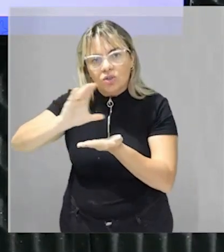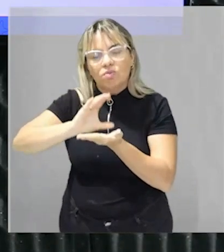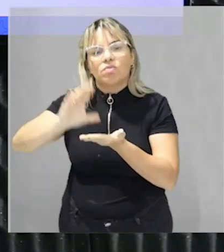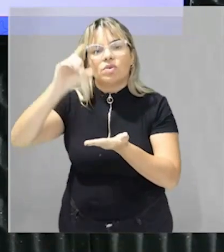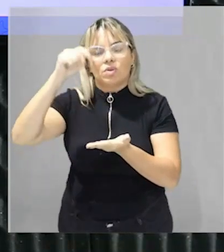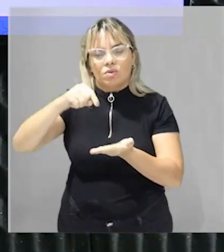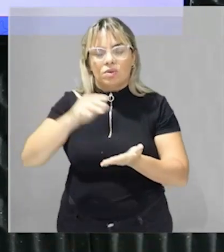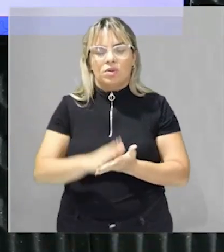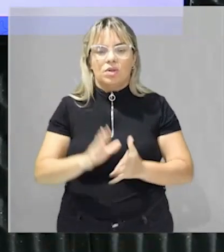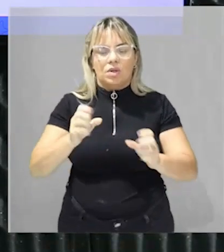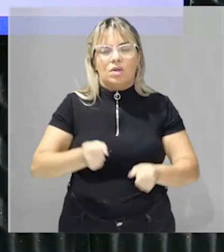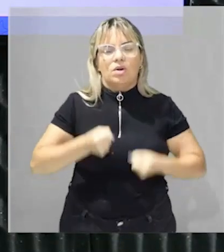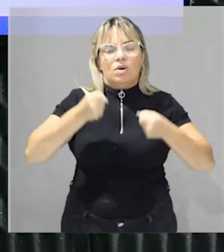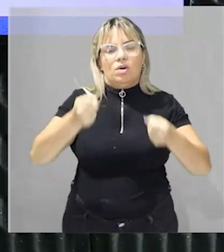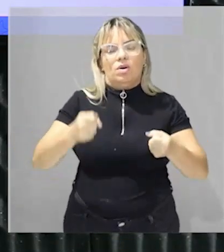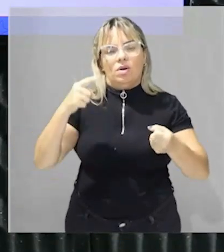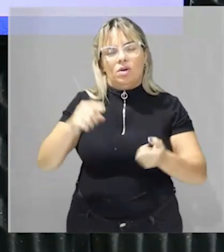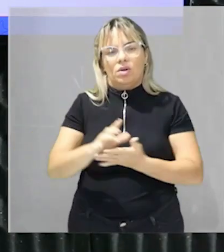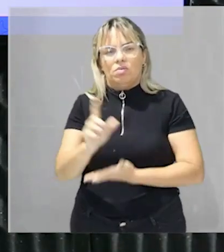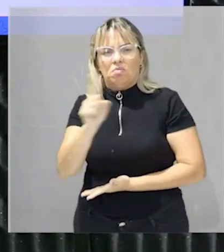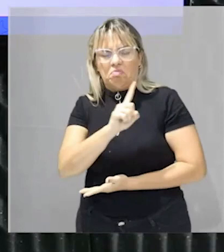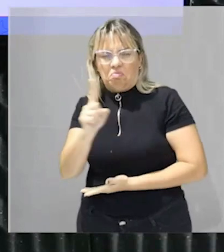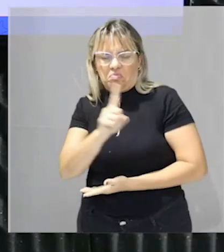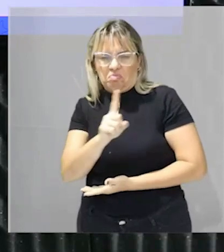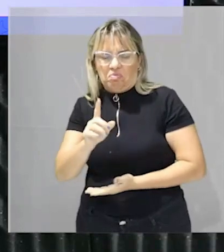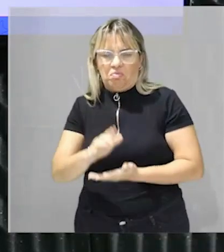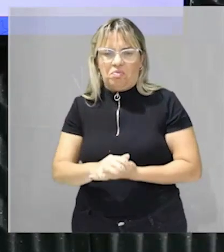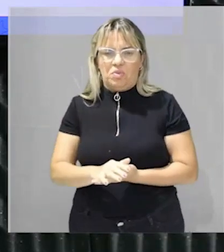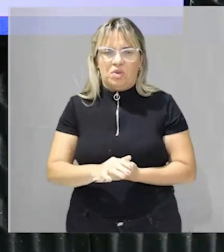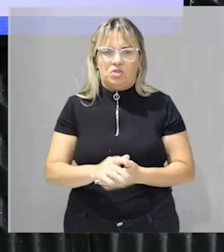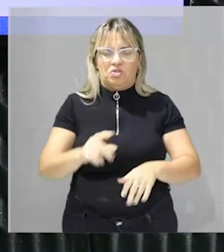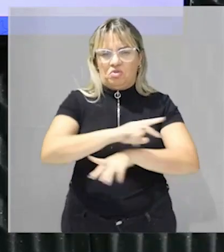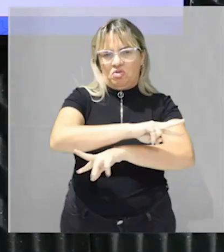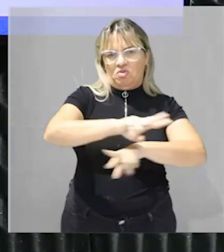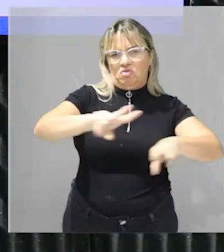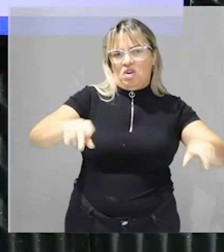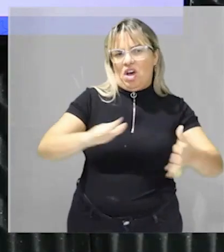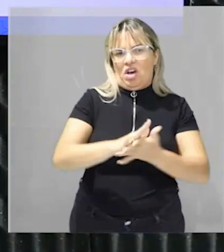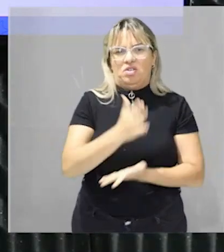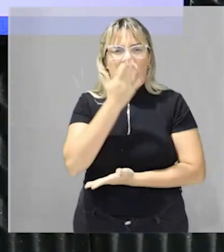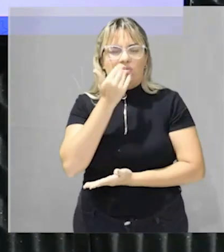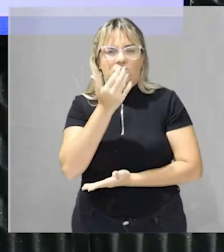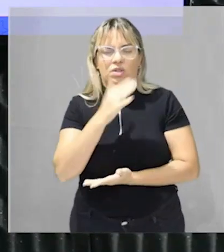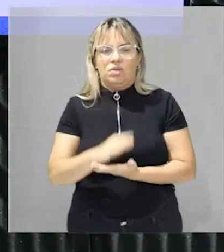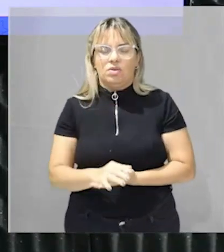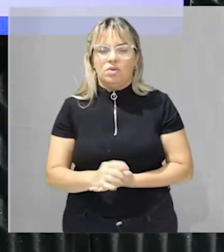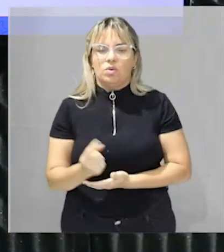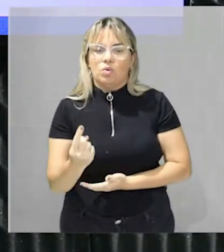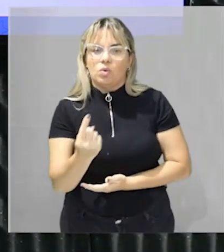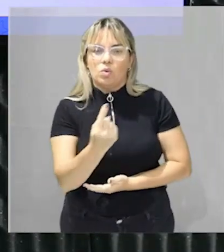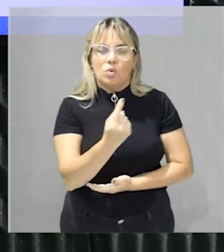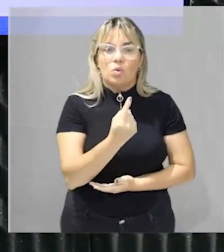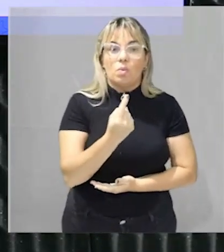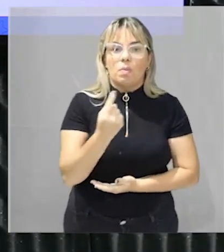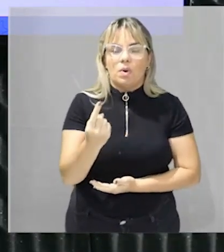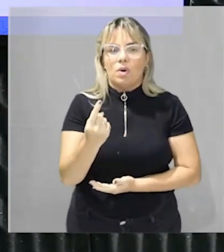ser o fortalecimento né não de uma produção de uma policultura mas vai ser a produção o que? de uma monocultura ou de produtos